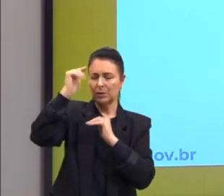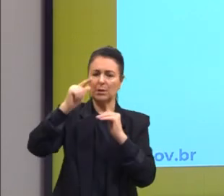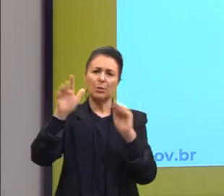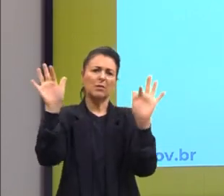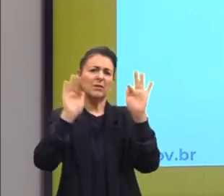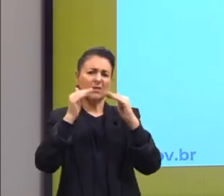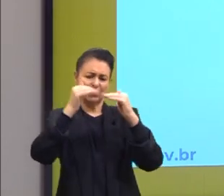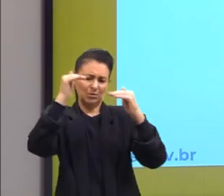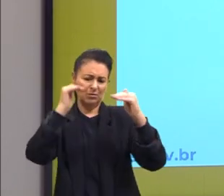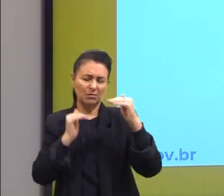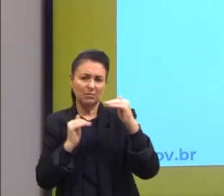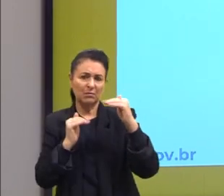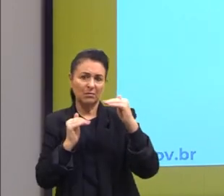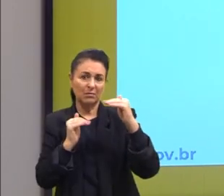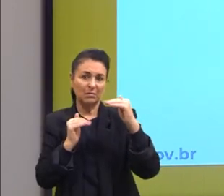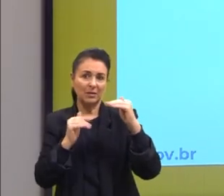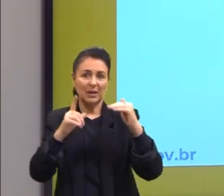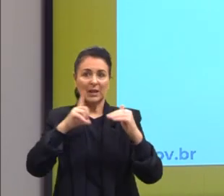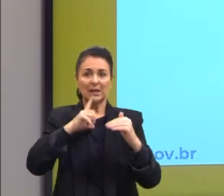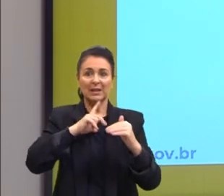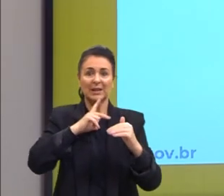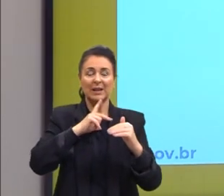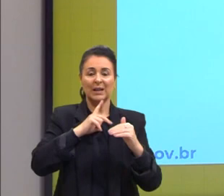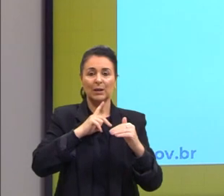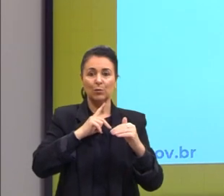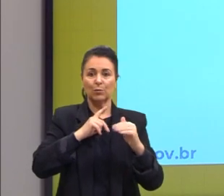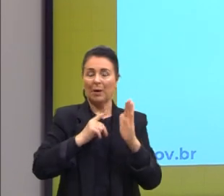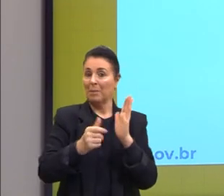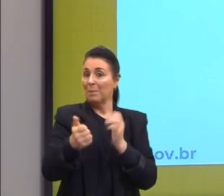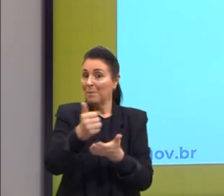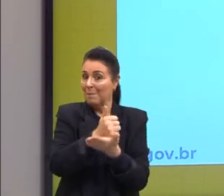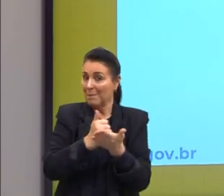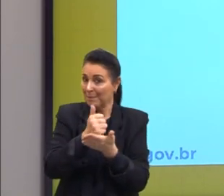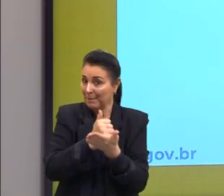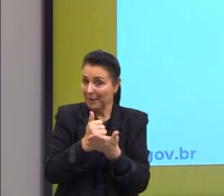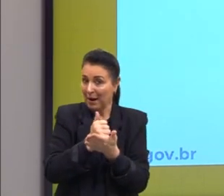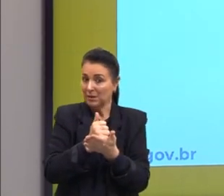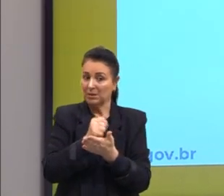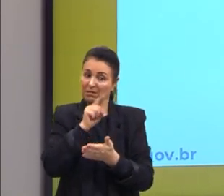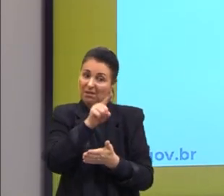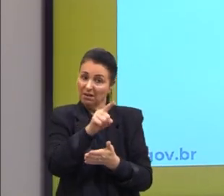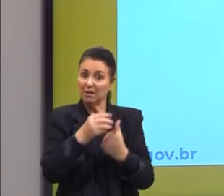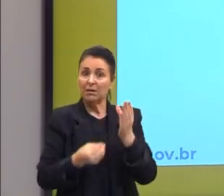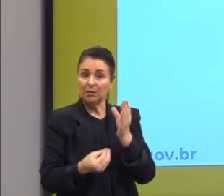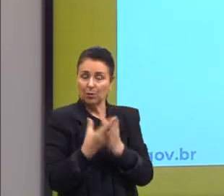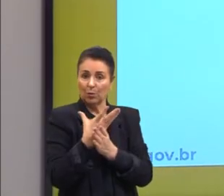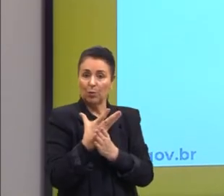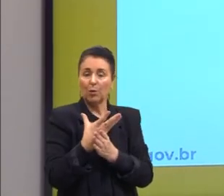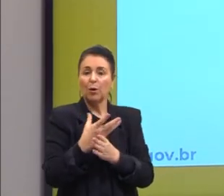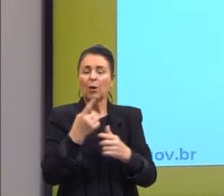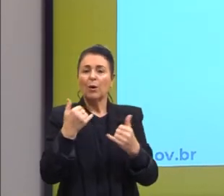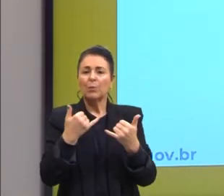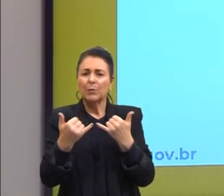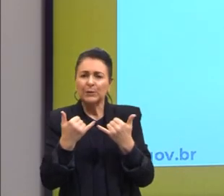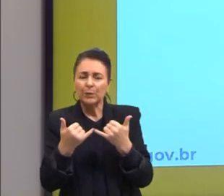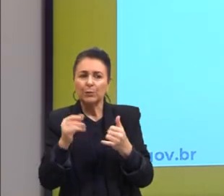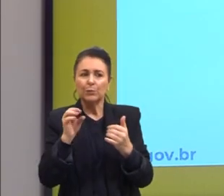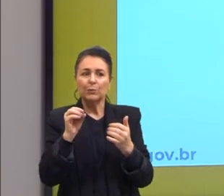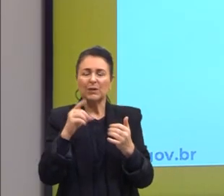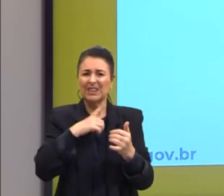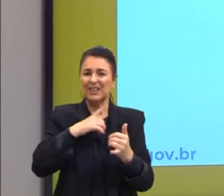inferior. Ele se baseia no helinismo, então, olha só, a felicidade, nessa ausência da dor,